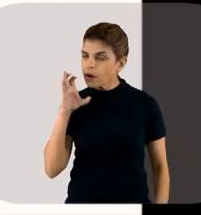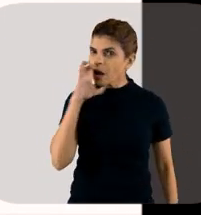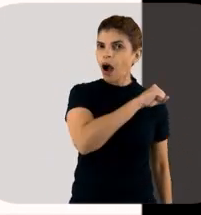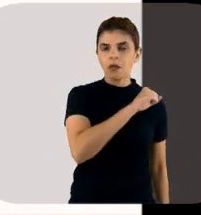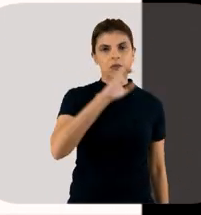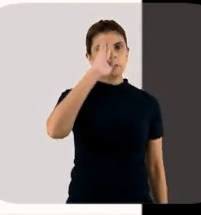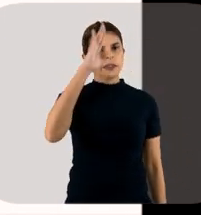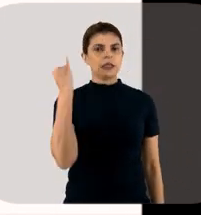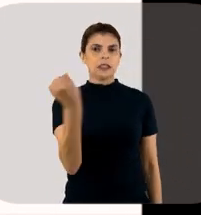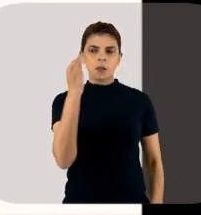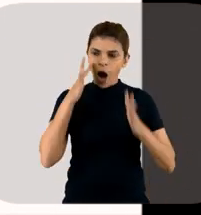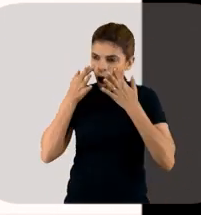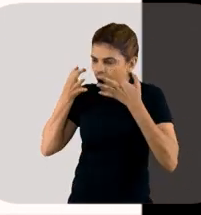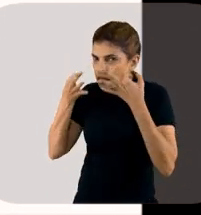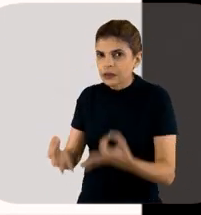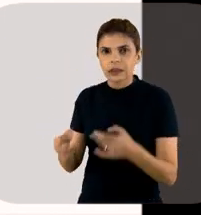é fundamental.